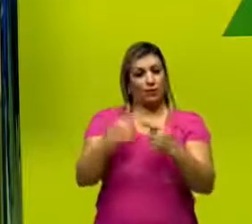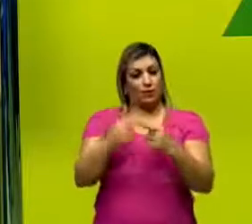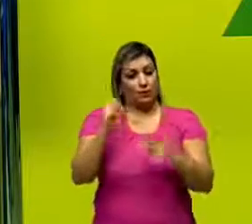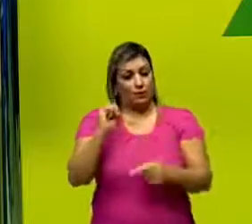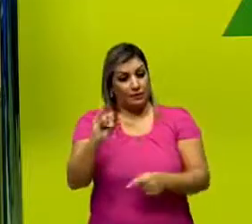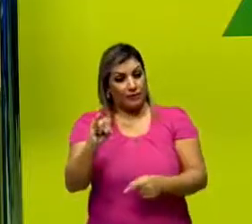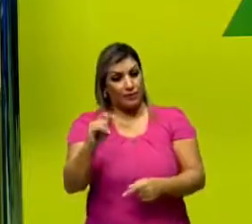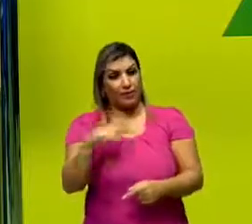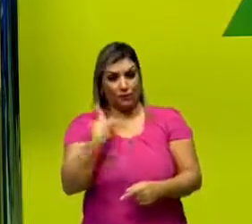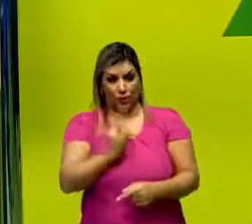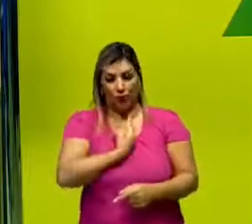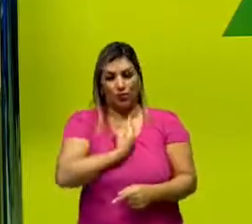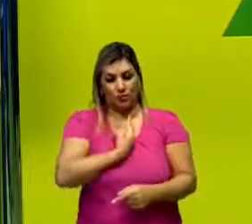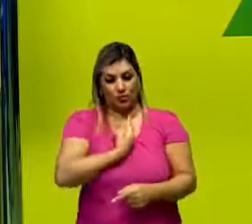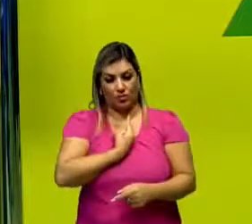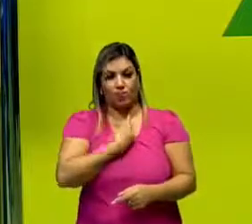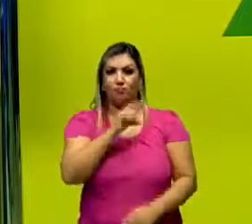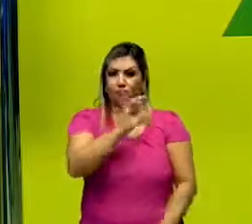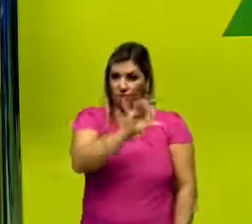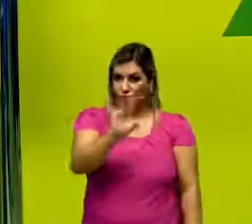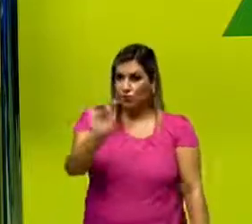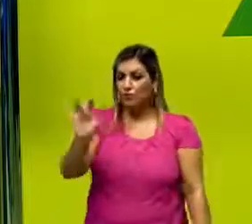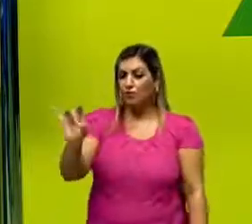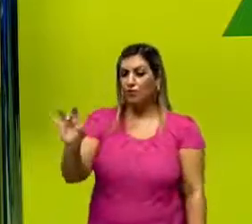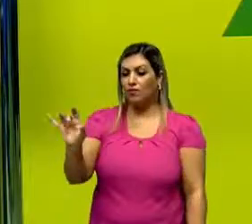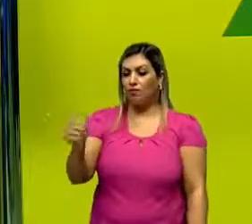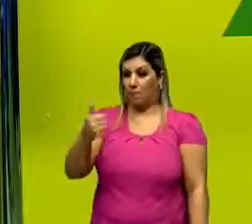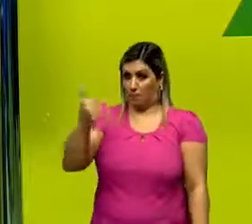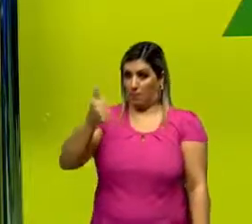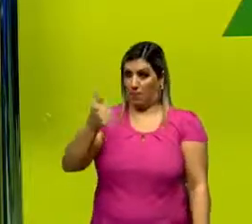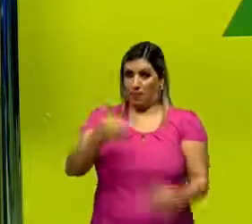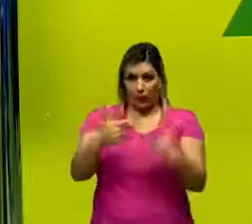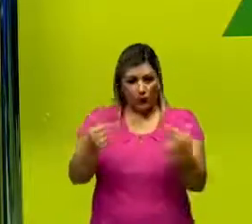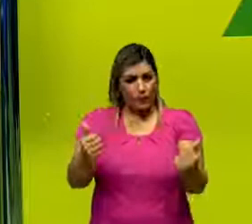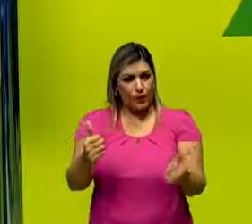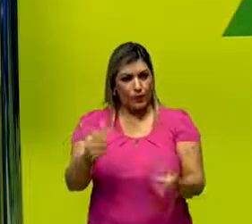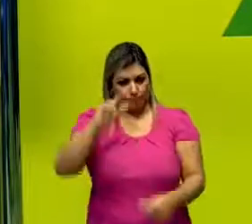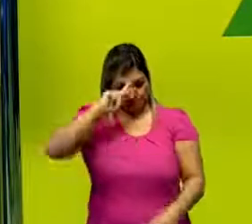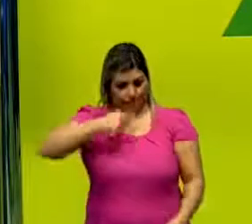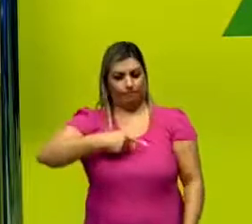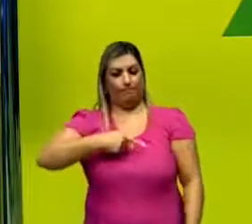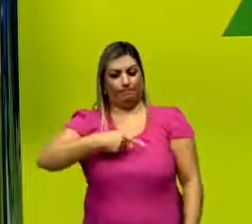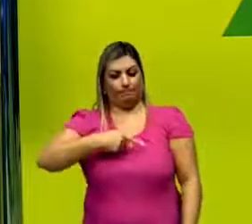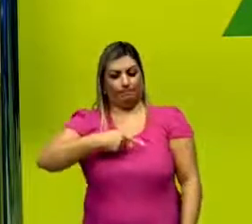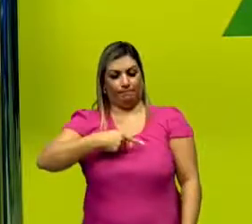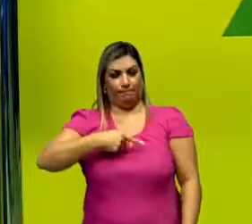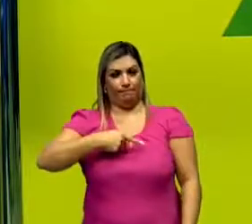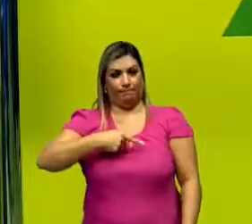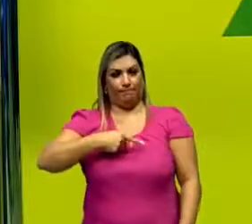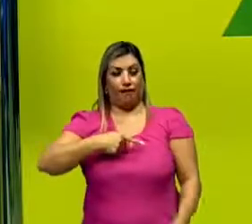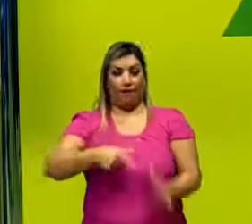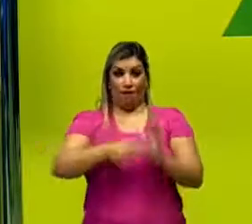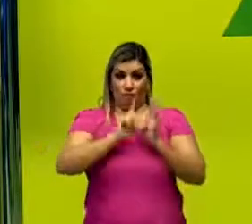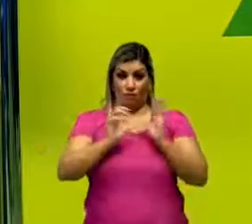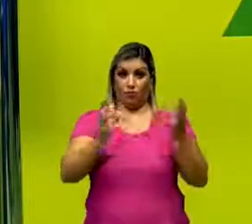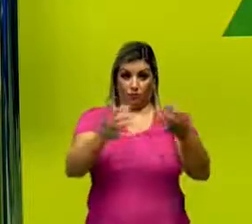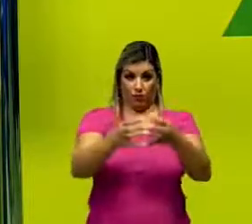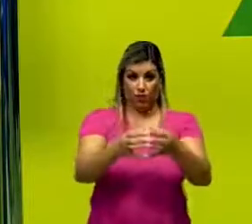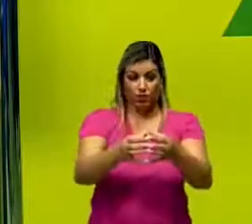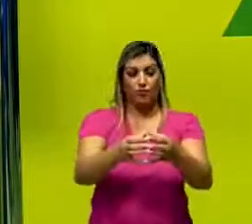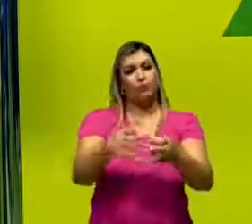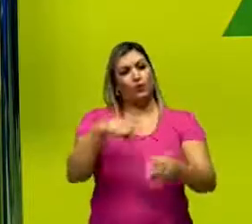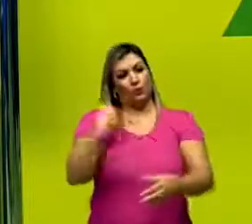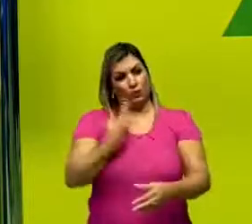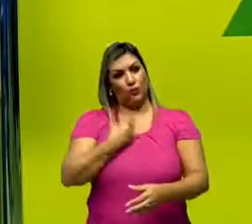se a gente coloca, né? A individualidade, em primeiro lugar, à frente, né? Do coletivo, a gente vai